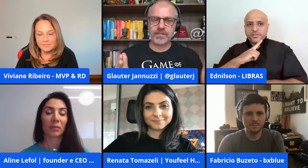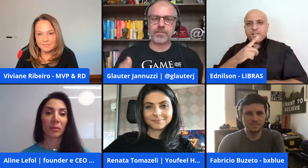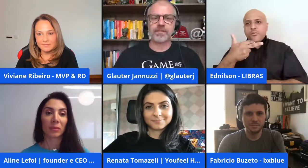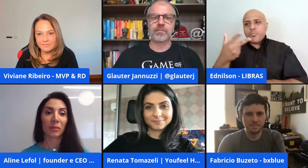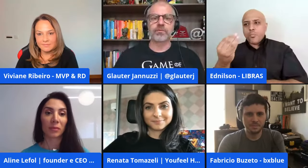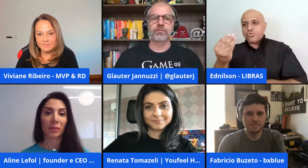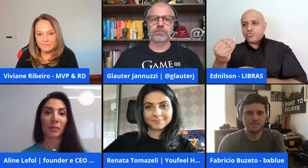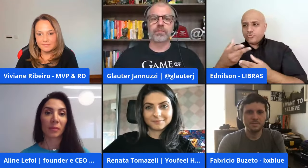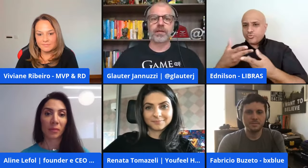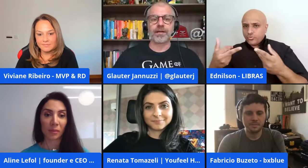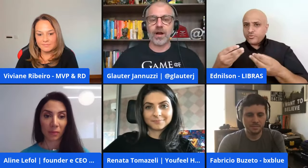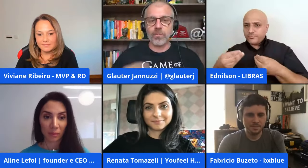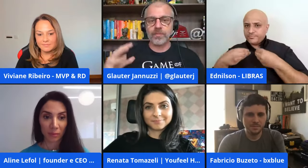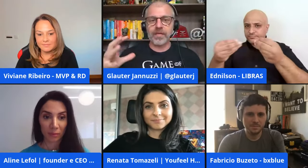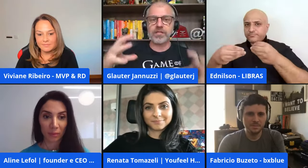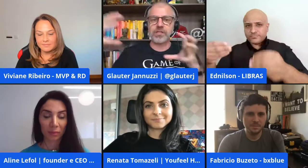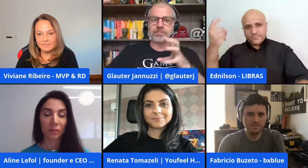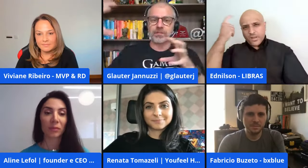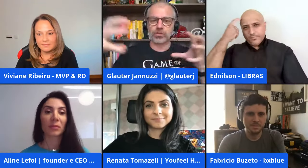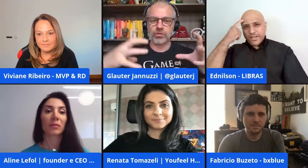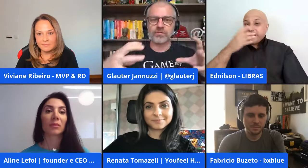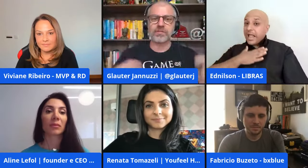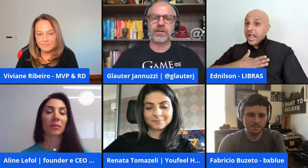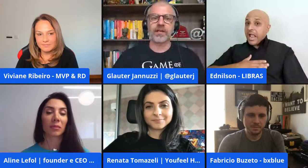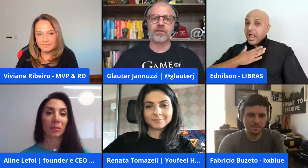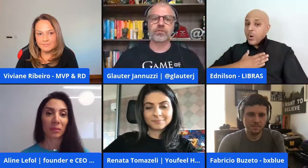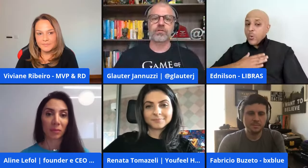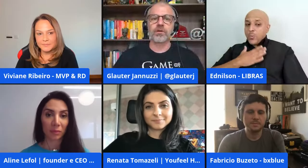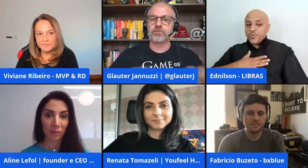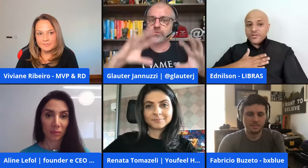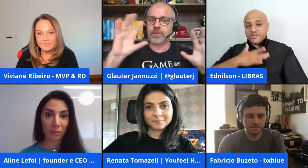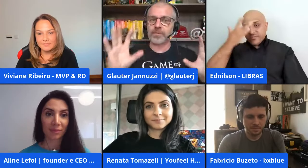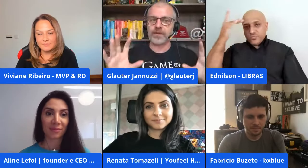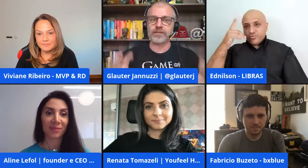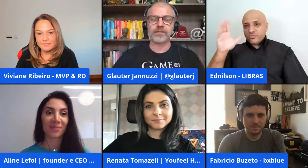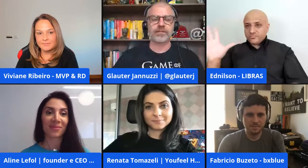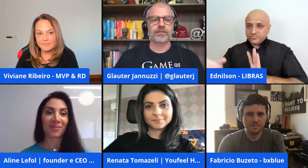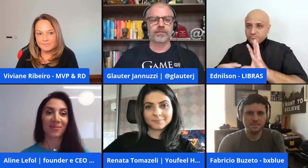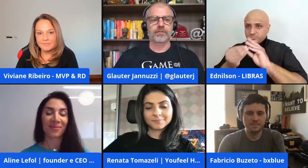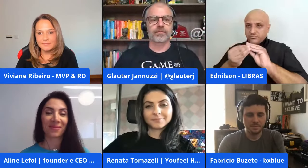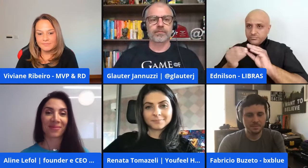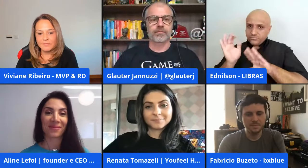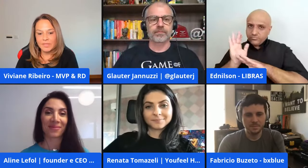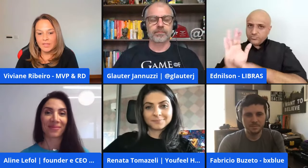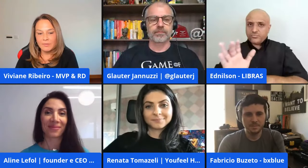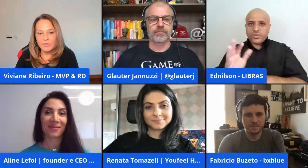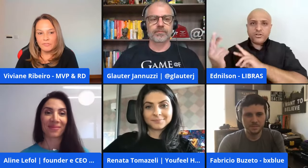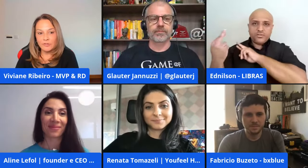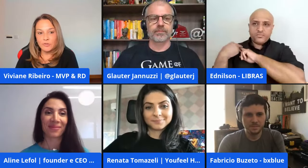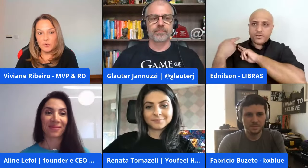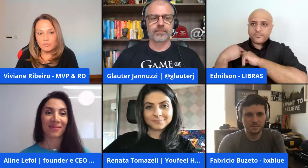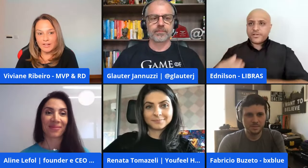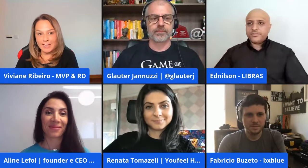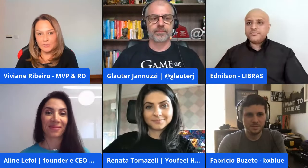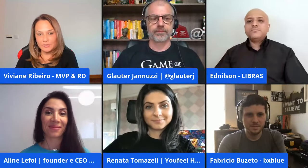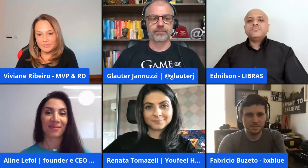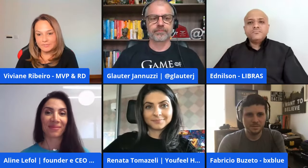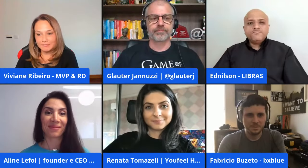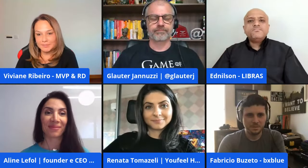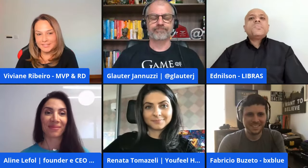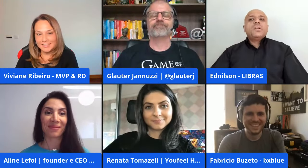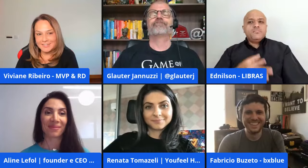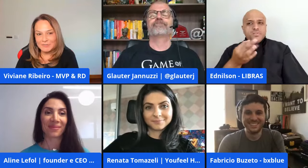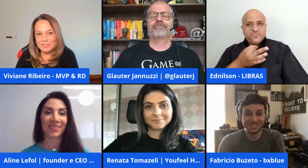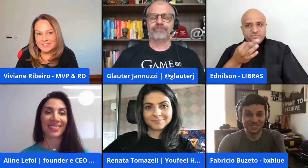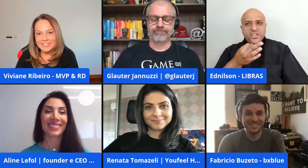tem que se pensar muito calmamente as pessoas que você vai agregar ao seu negócio e os papéis perfeito e os contratos